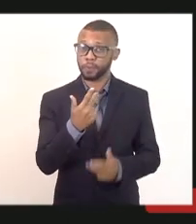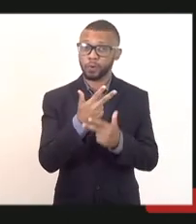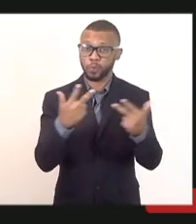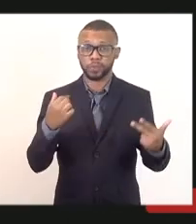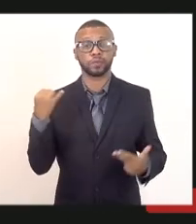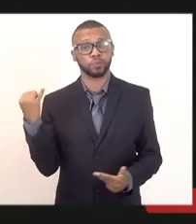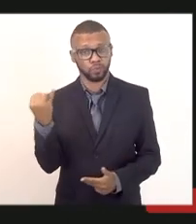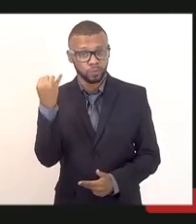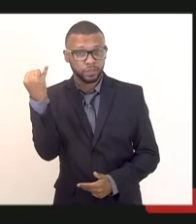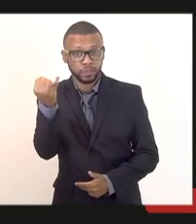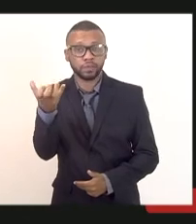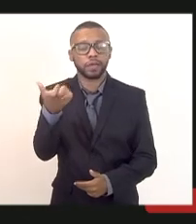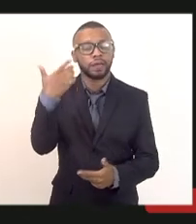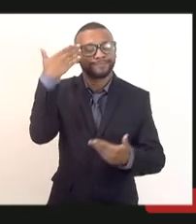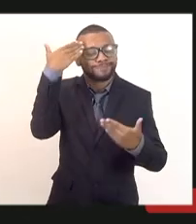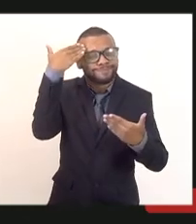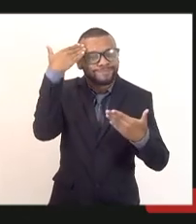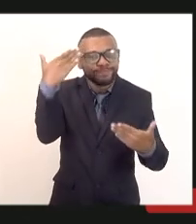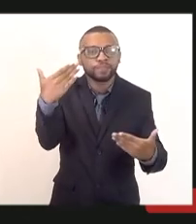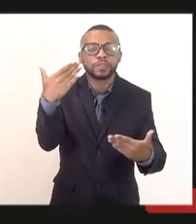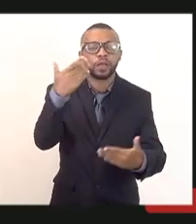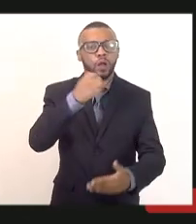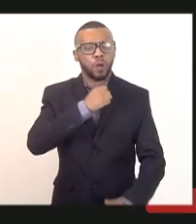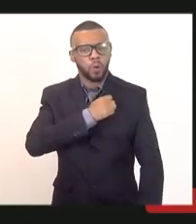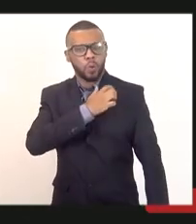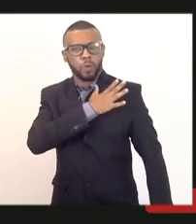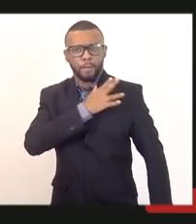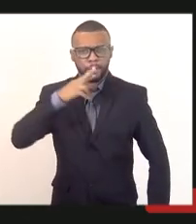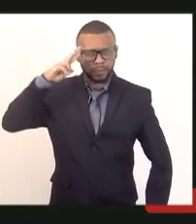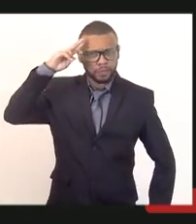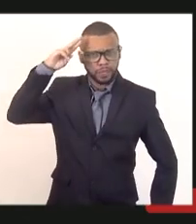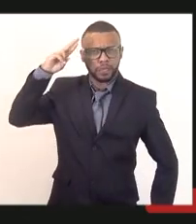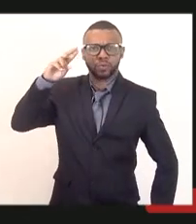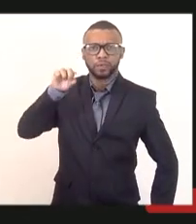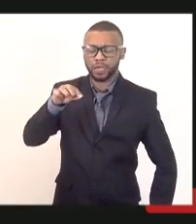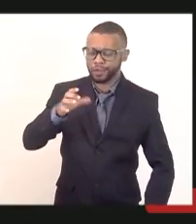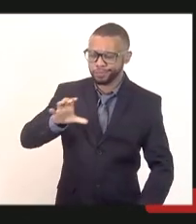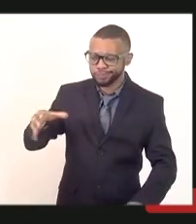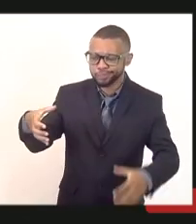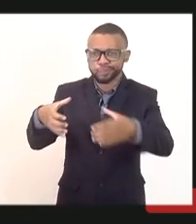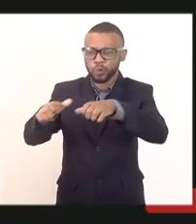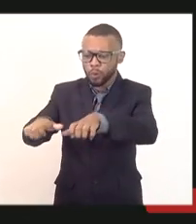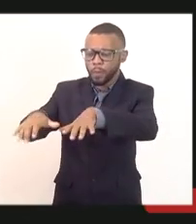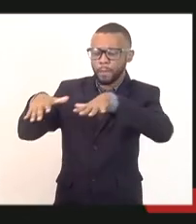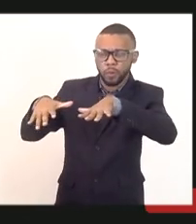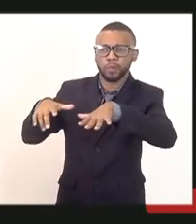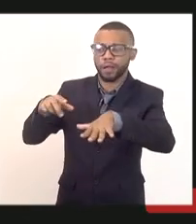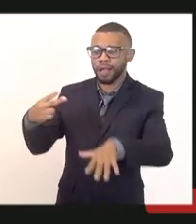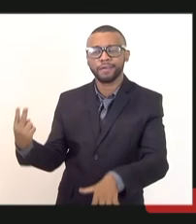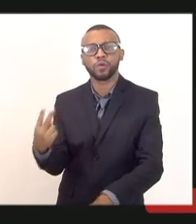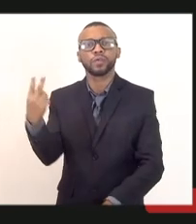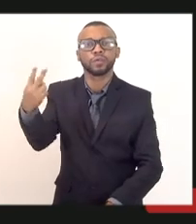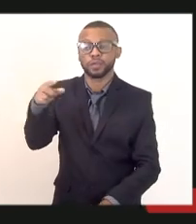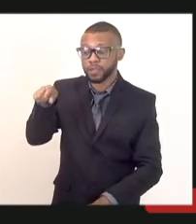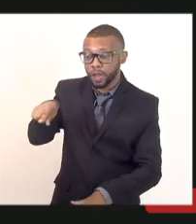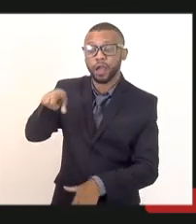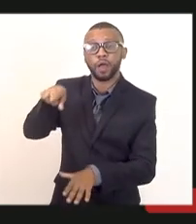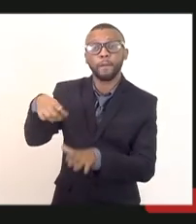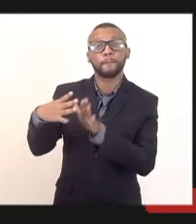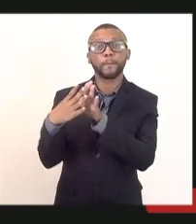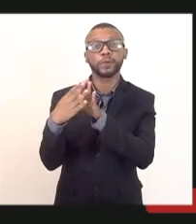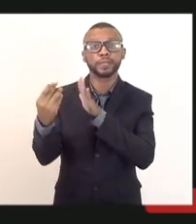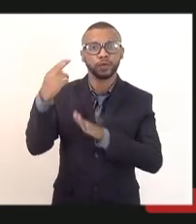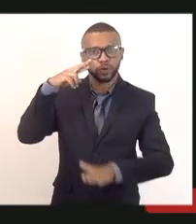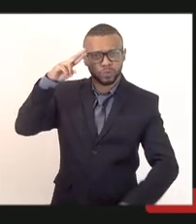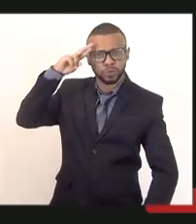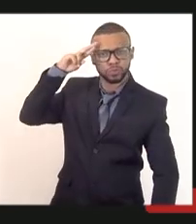aqui quero agradecer ao comandante, a valorização da tropa. A tropa é espelho do comandante. E quando você vê um comandante